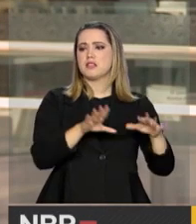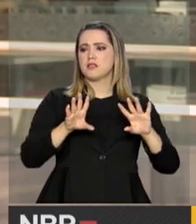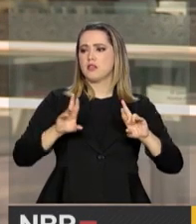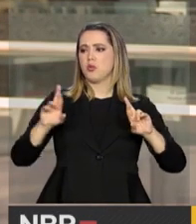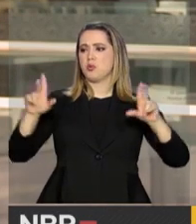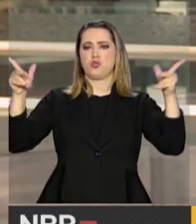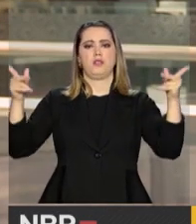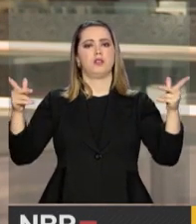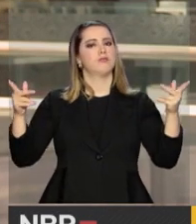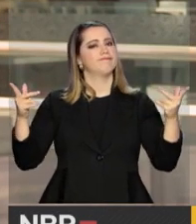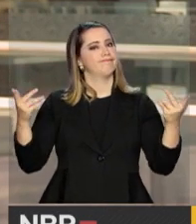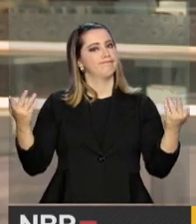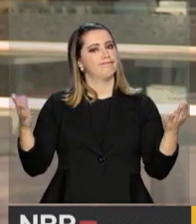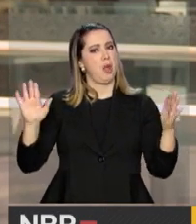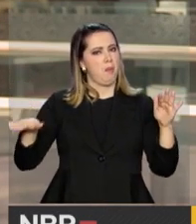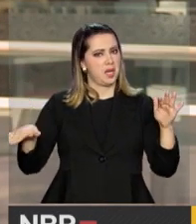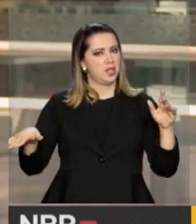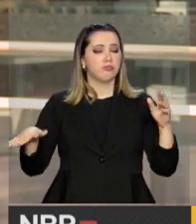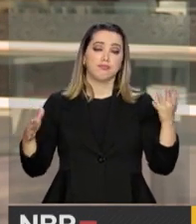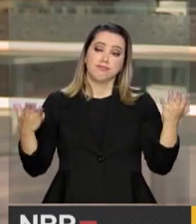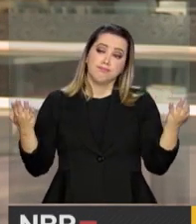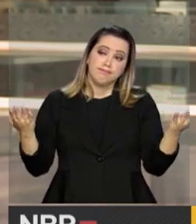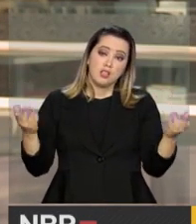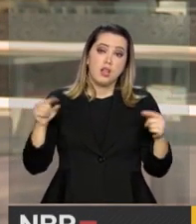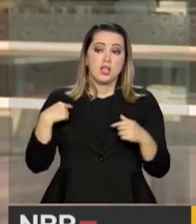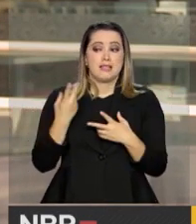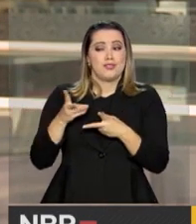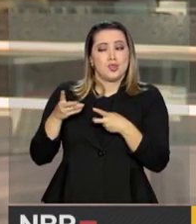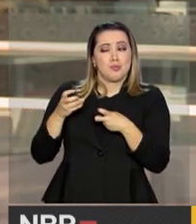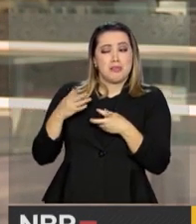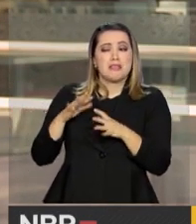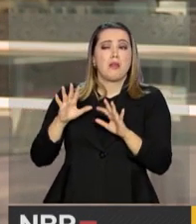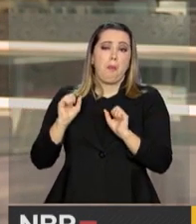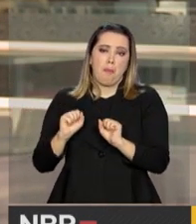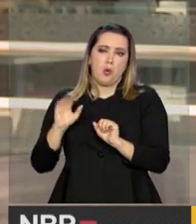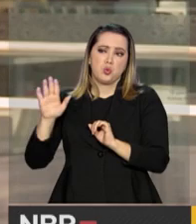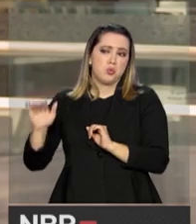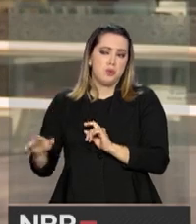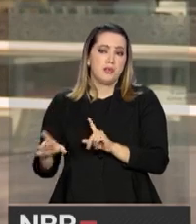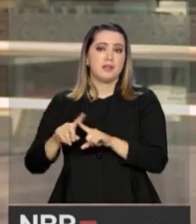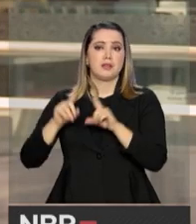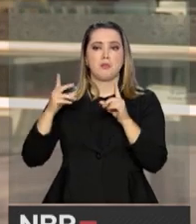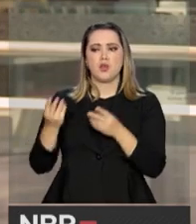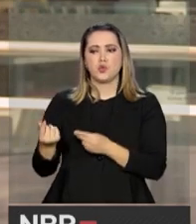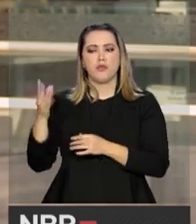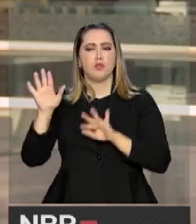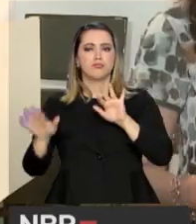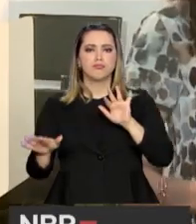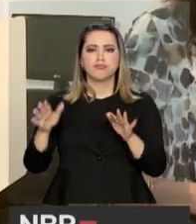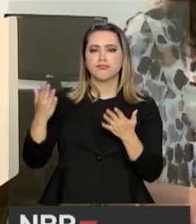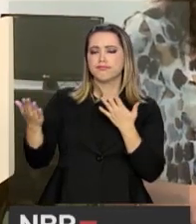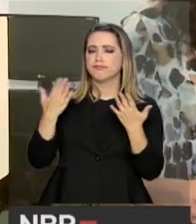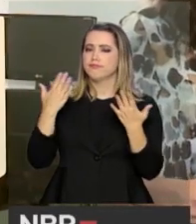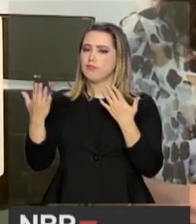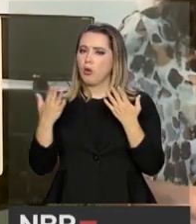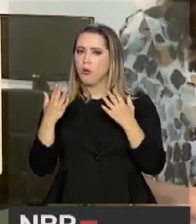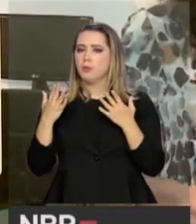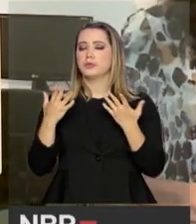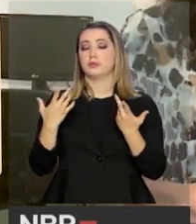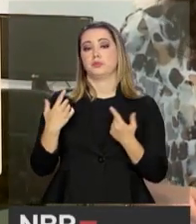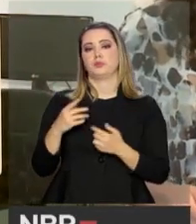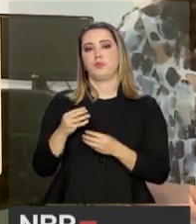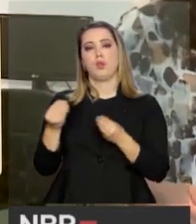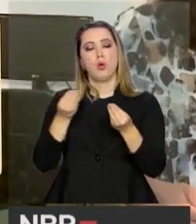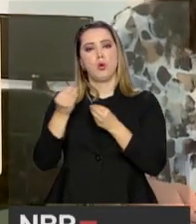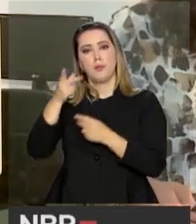muito mais barato. A nossa sensação é que é mais barato, mas o quanto não ainda está em avaliação. Como o interessado,